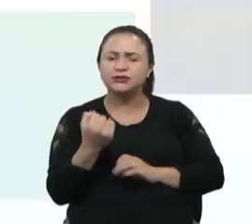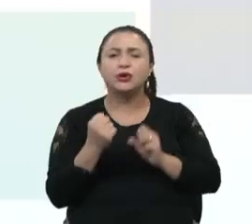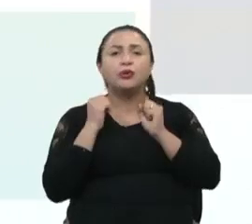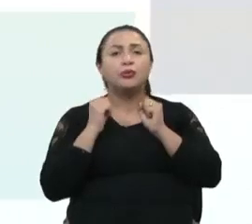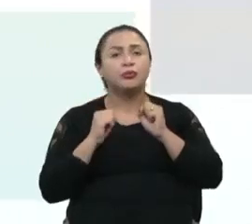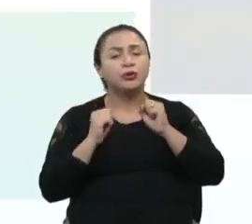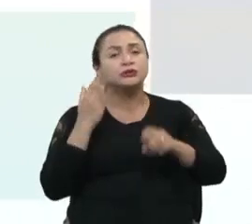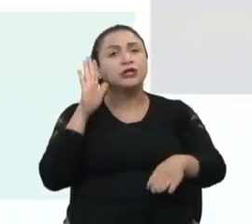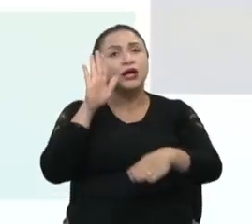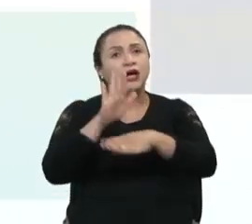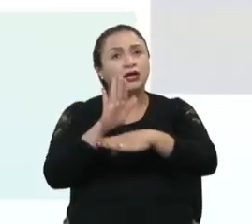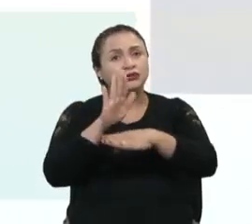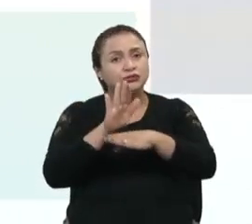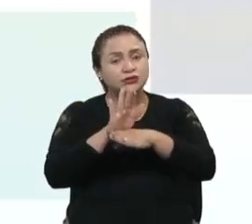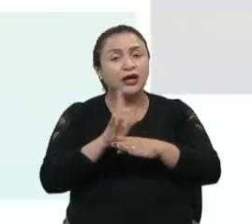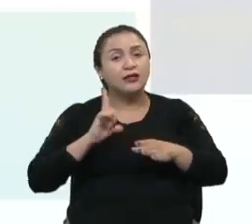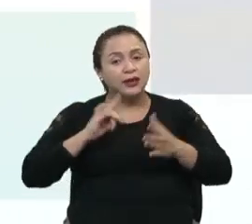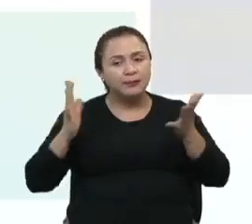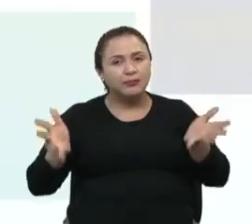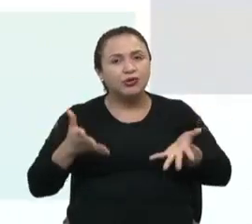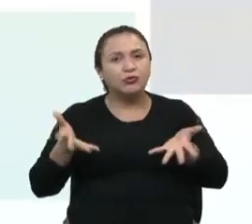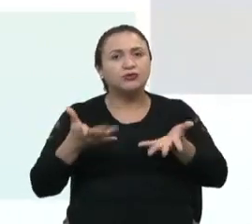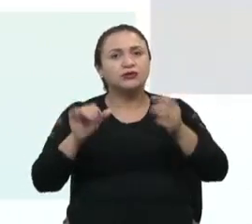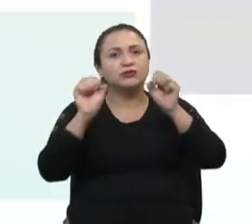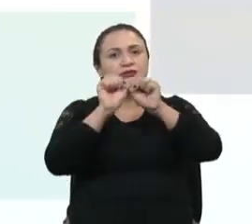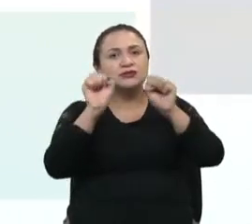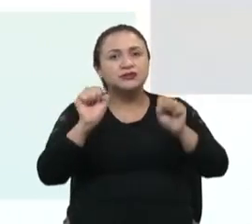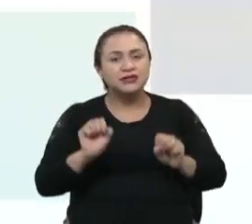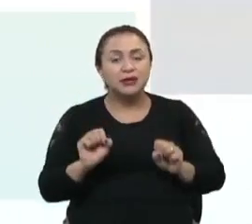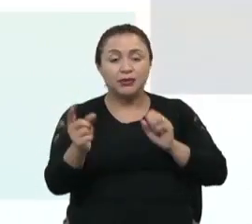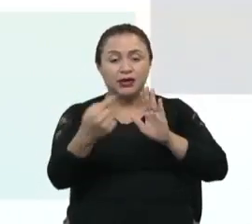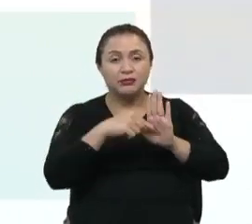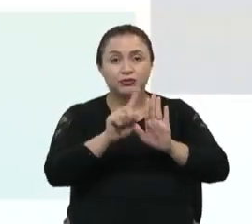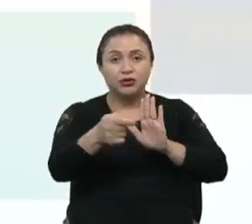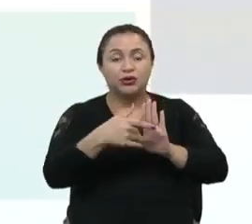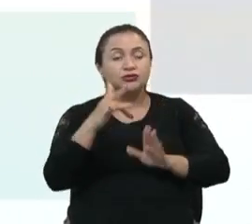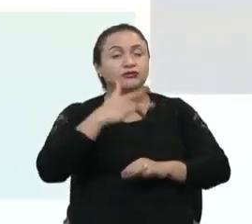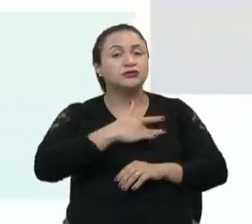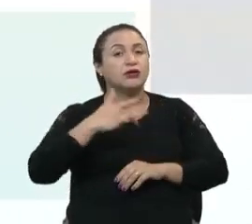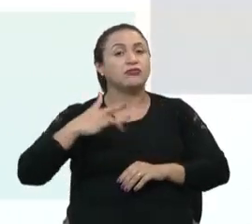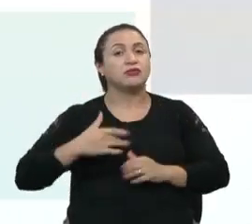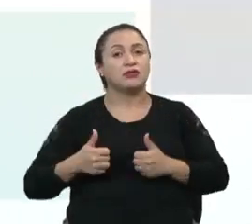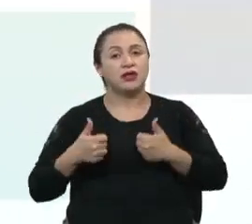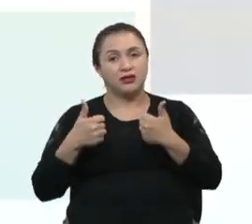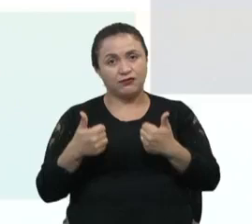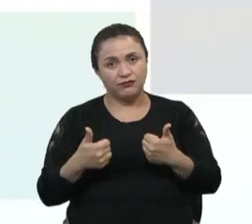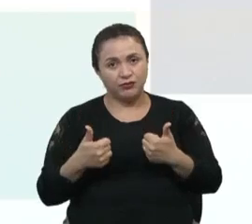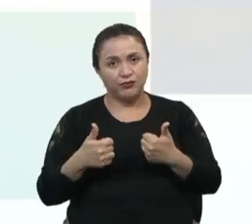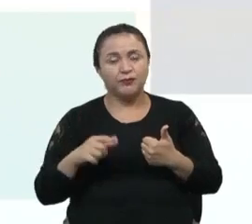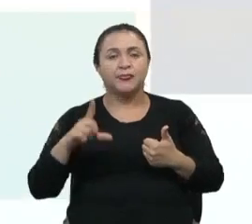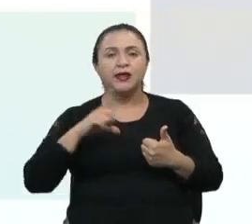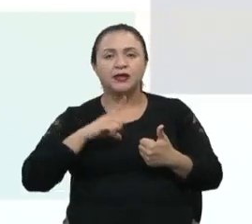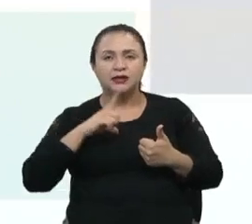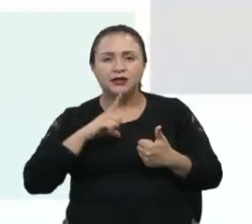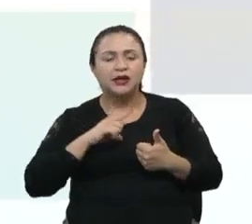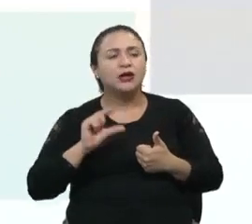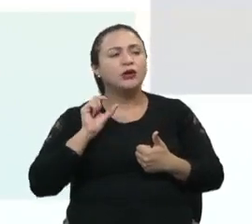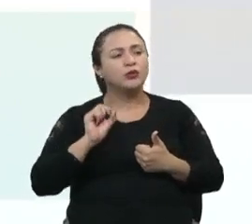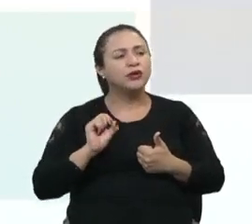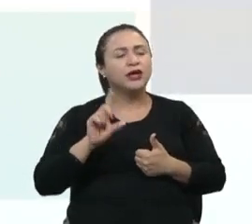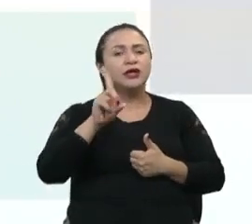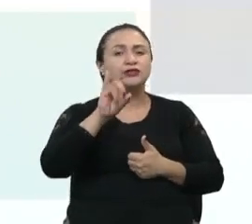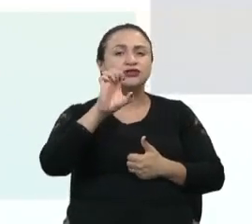contribuir na promoção de um sistema imunológico saudável, com a adoção de uma